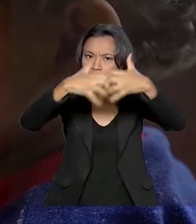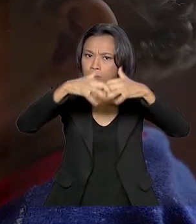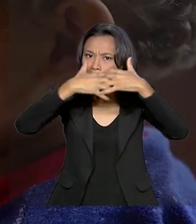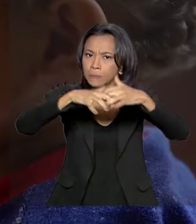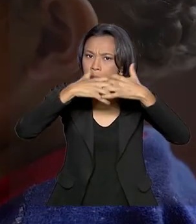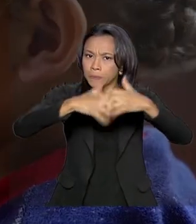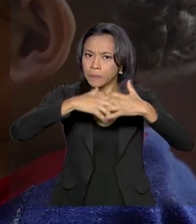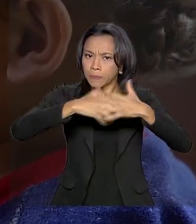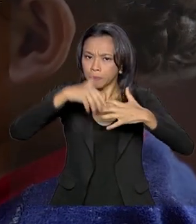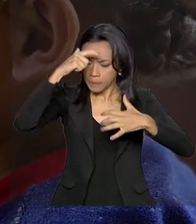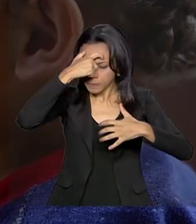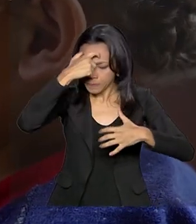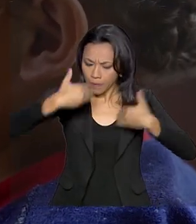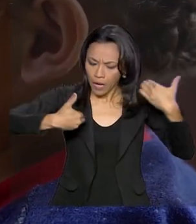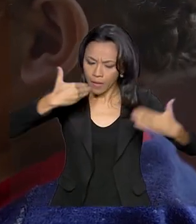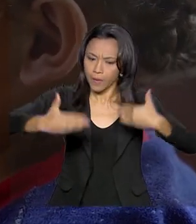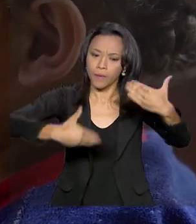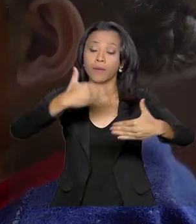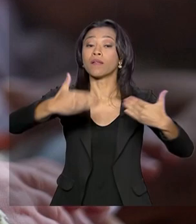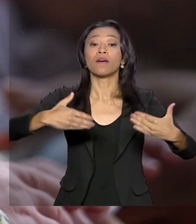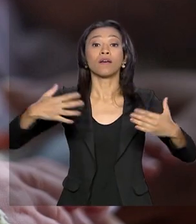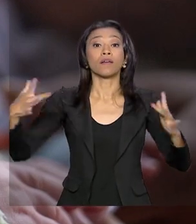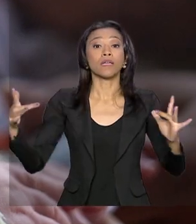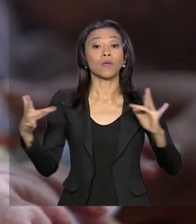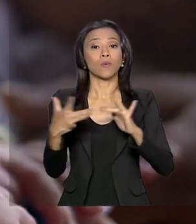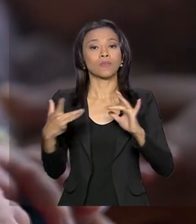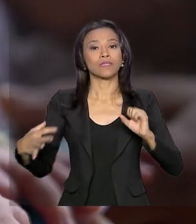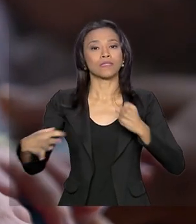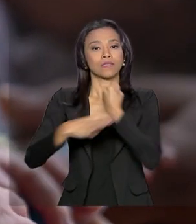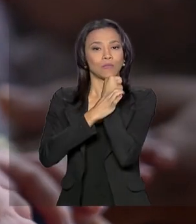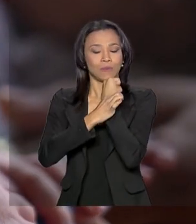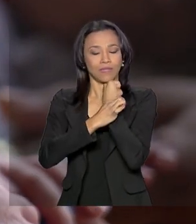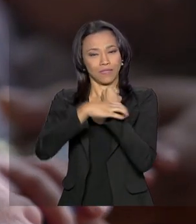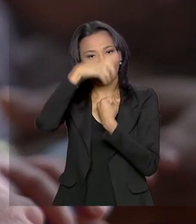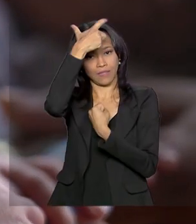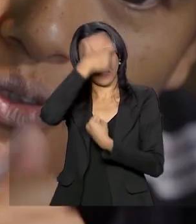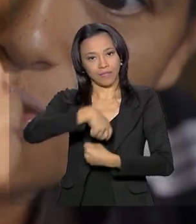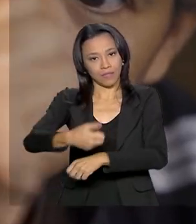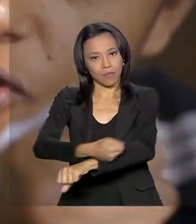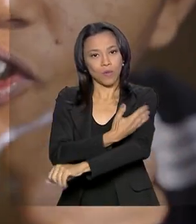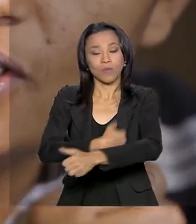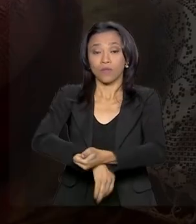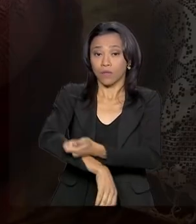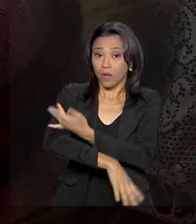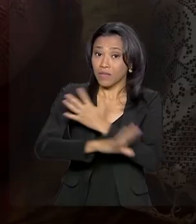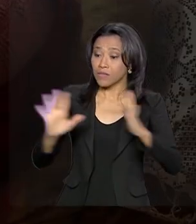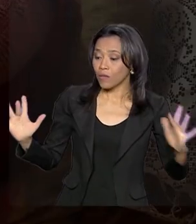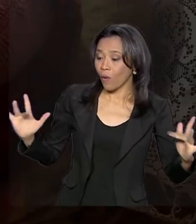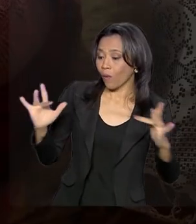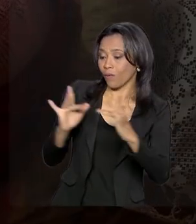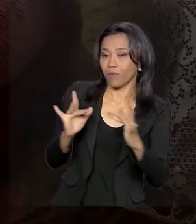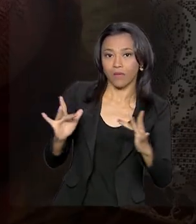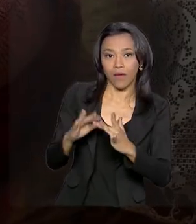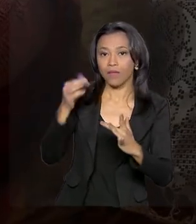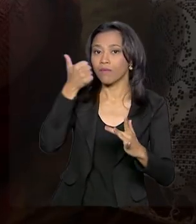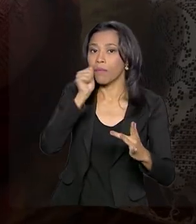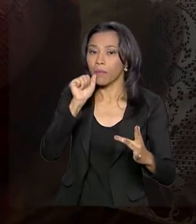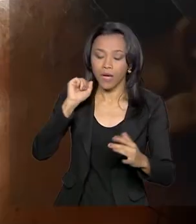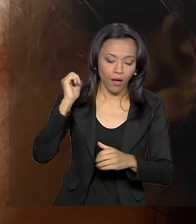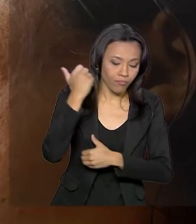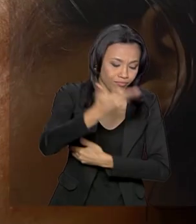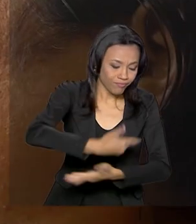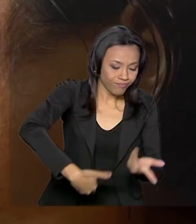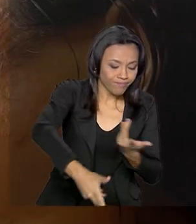é o sinônimo de segurança emocional. É esse laço, esse vínculo das mães que vai permitir aos filhos delas